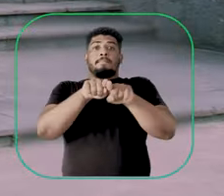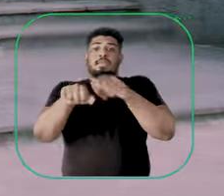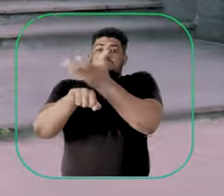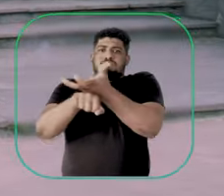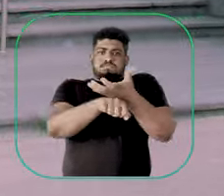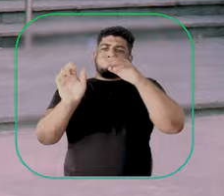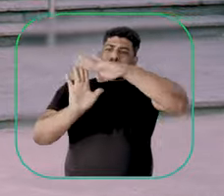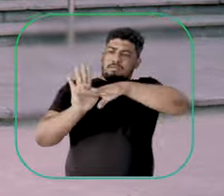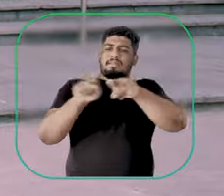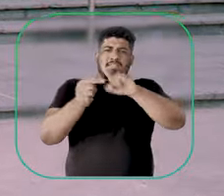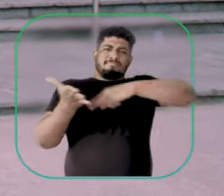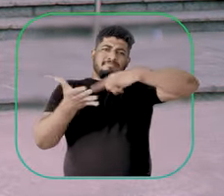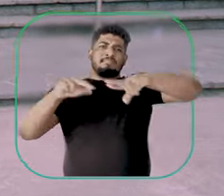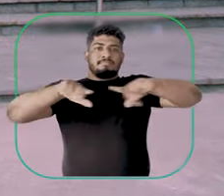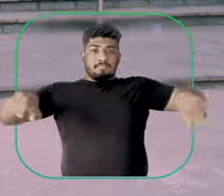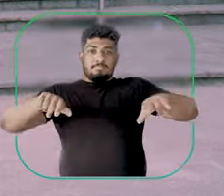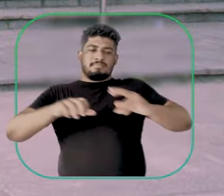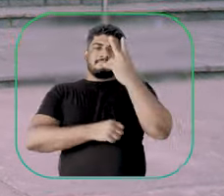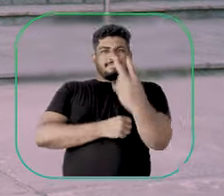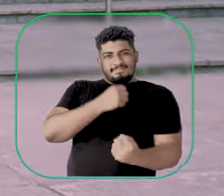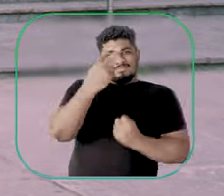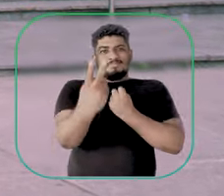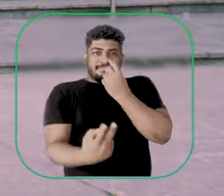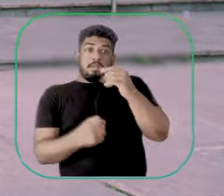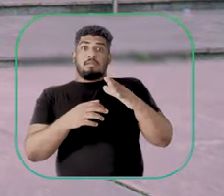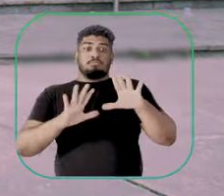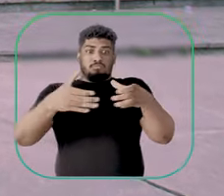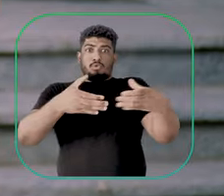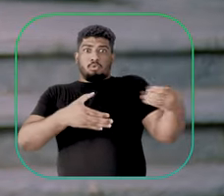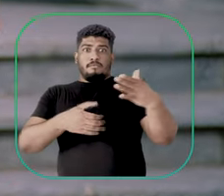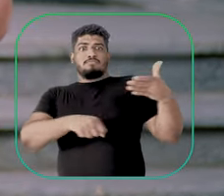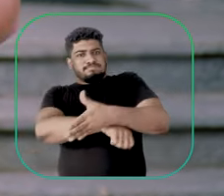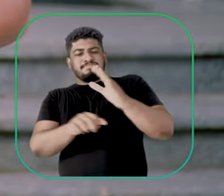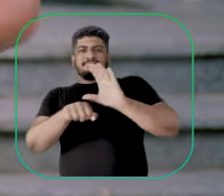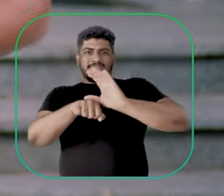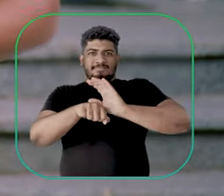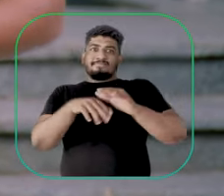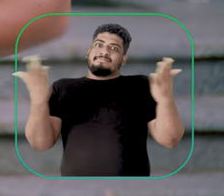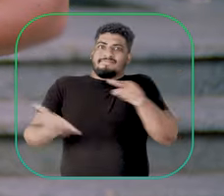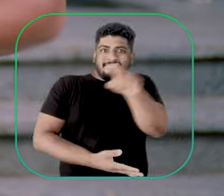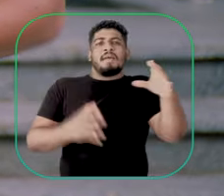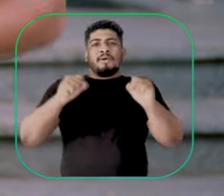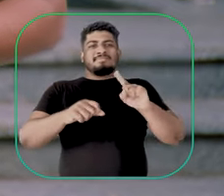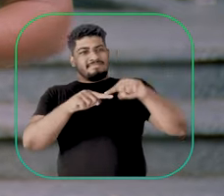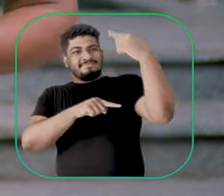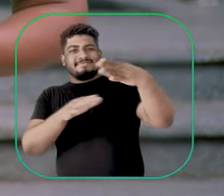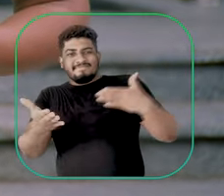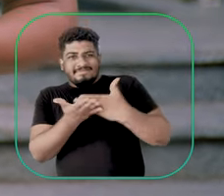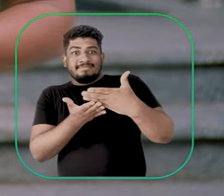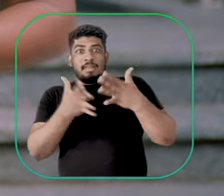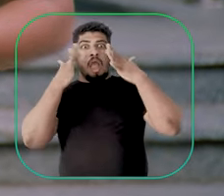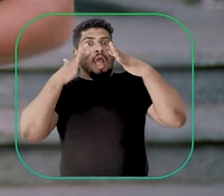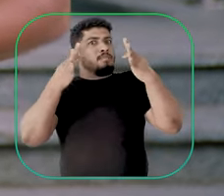uma nova turma ingressa no curso. E quem sabe você não faz parte da próxima. E se liga! No próximo vídeo, a gente vai te